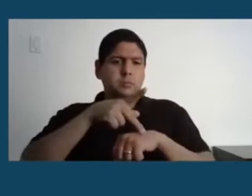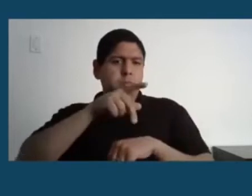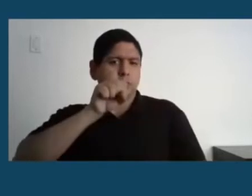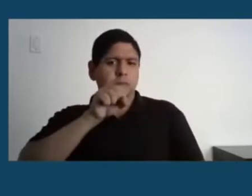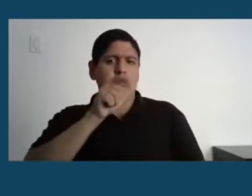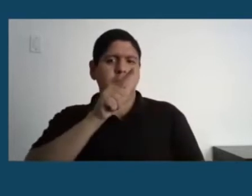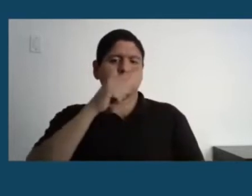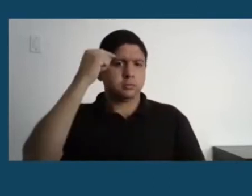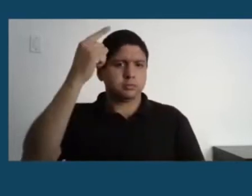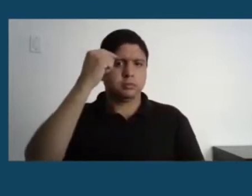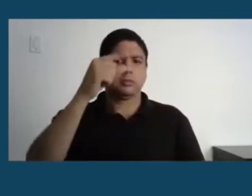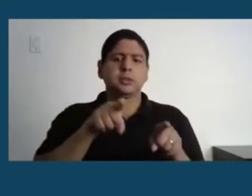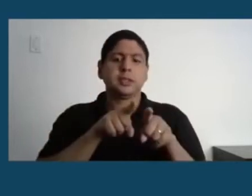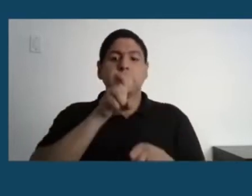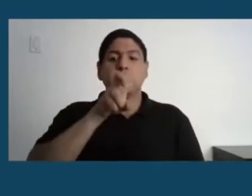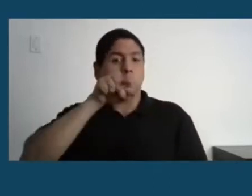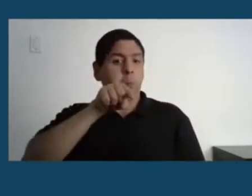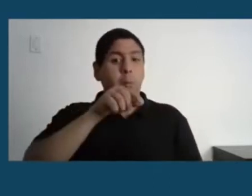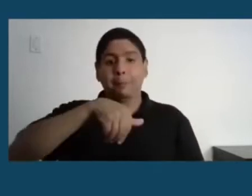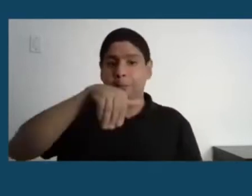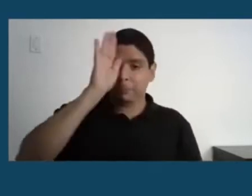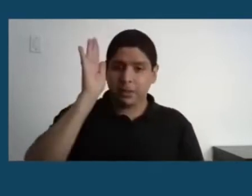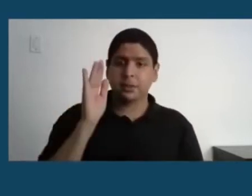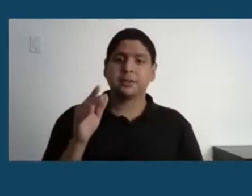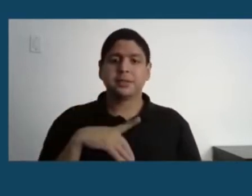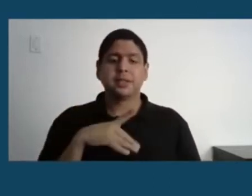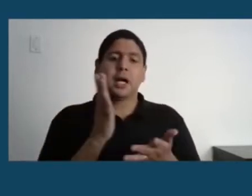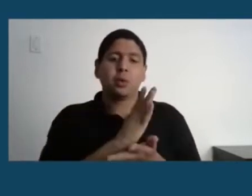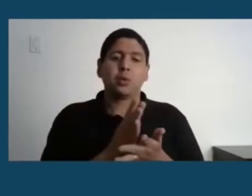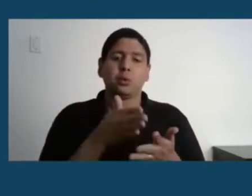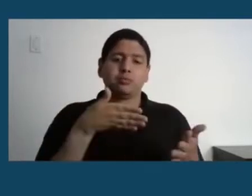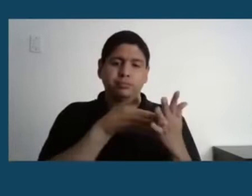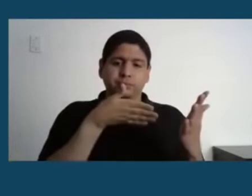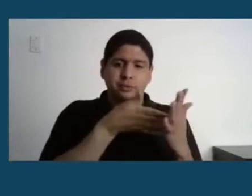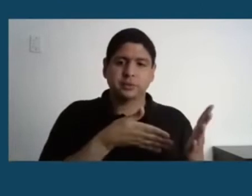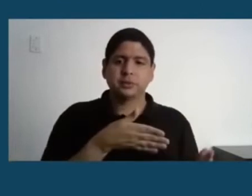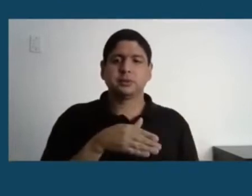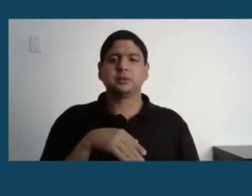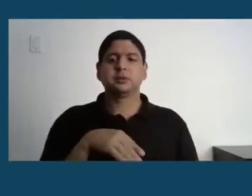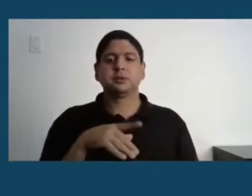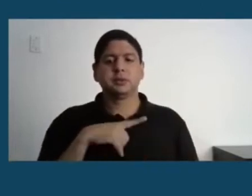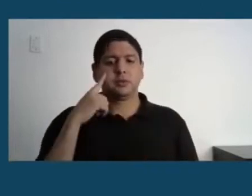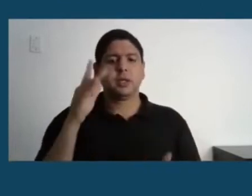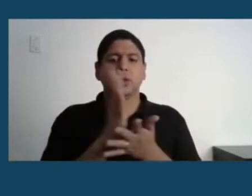retenção durante a pandemia, nem todos se adaptaram ao remoto, 4 mil e 200